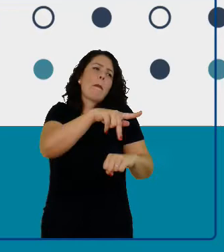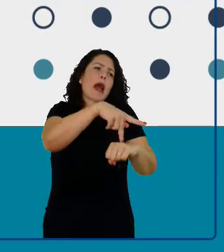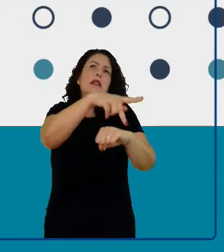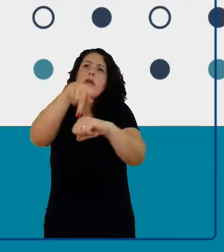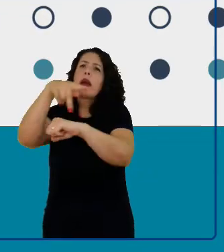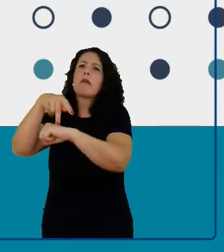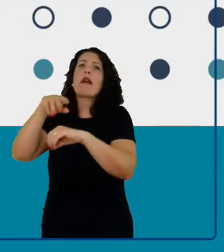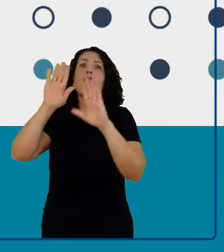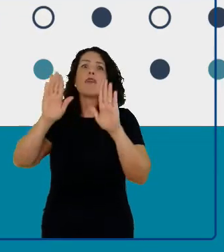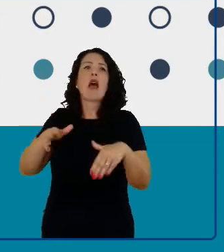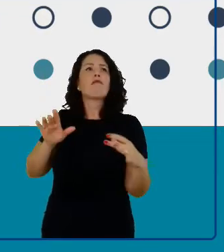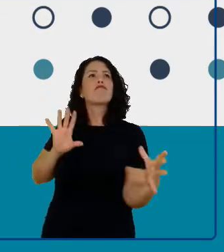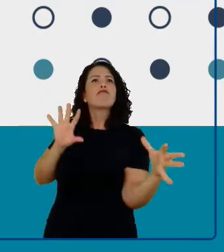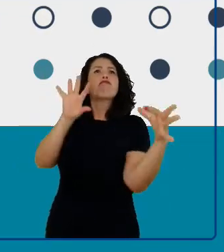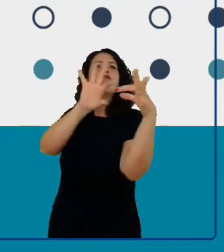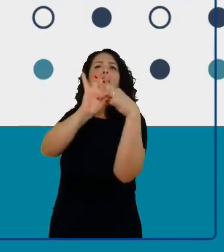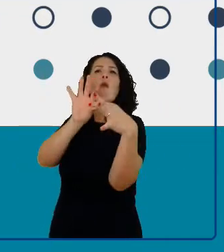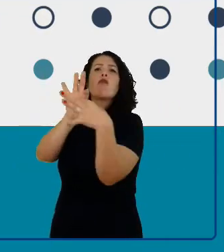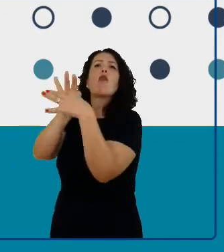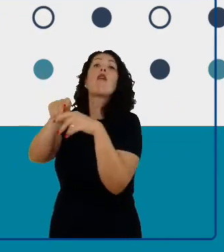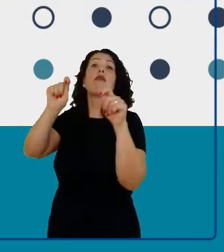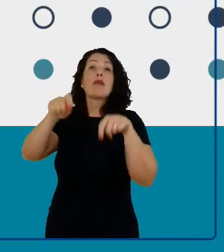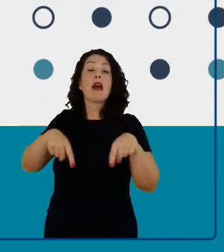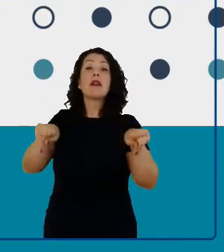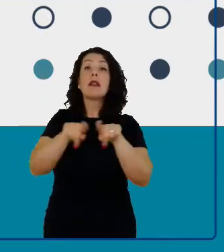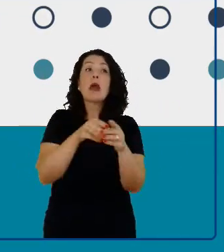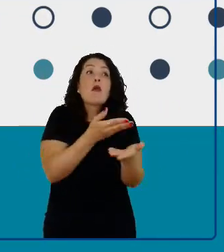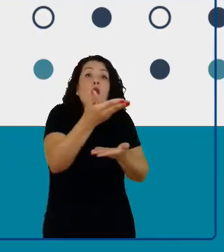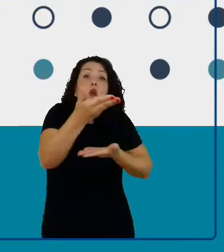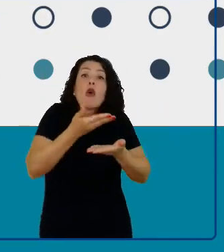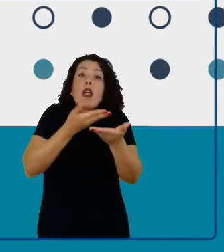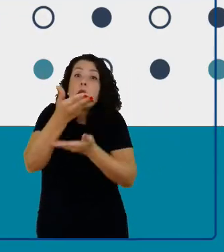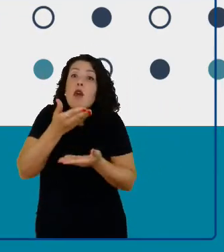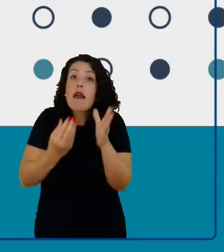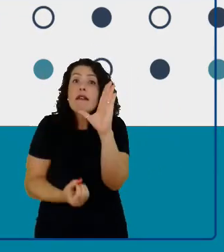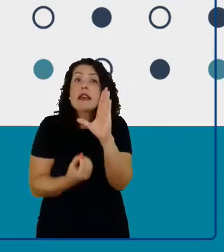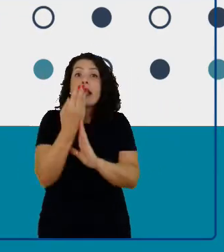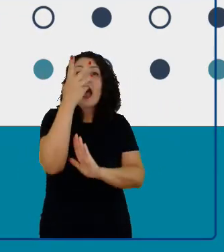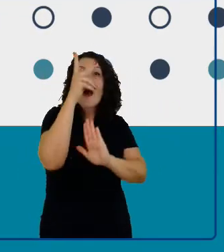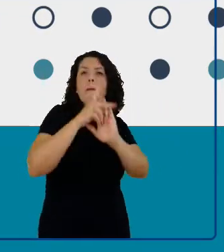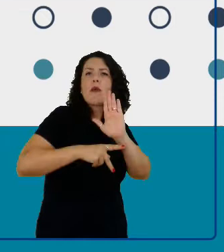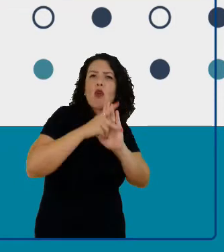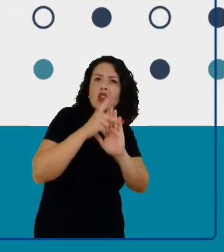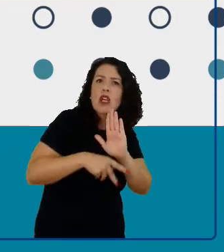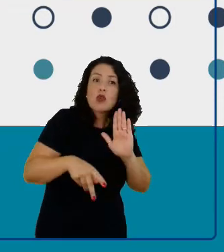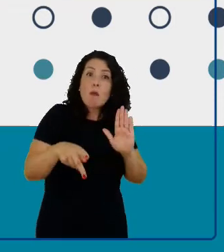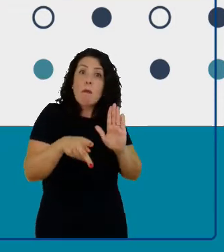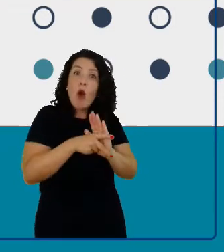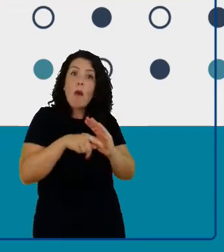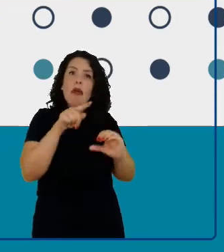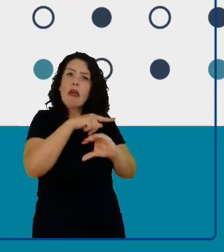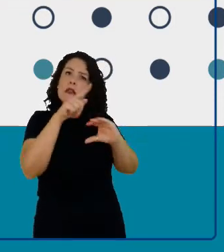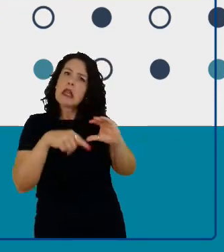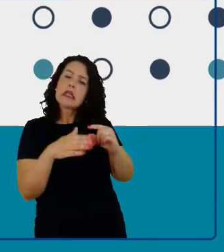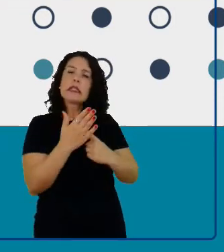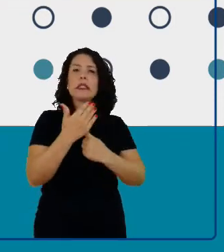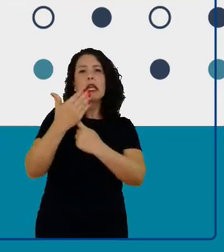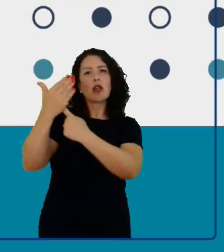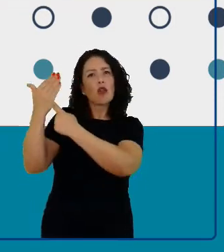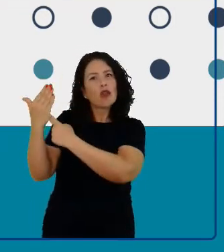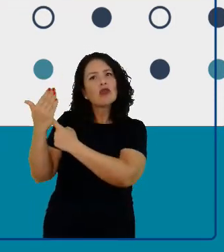colaborar sobre projetos na ciência, tecnologia e